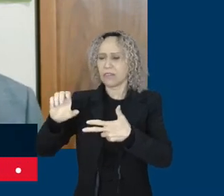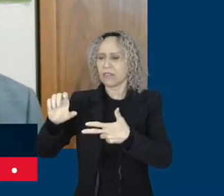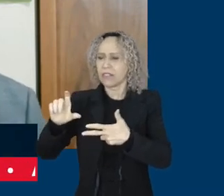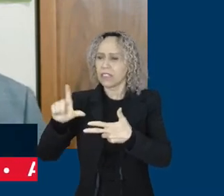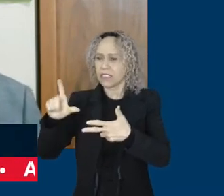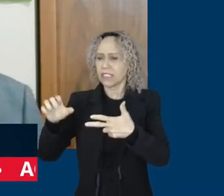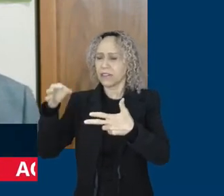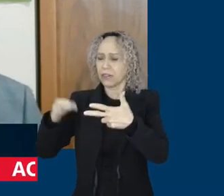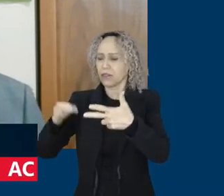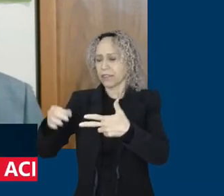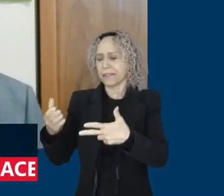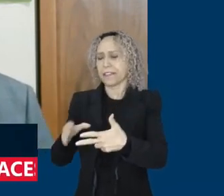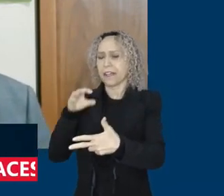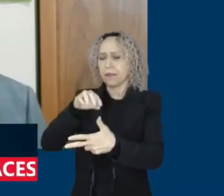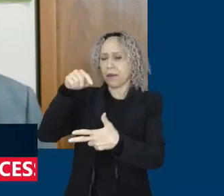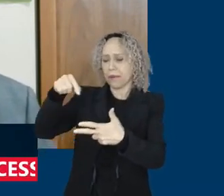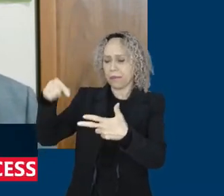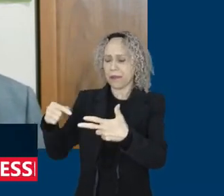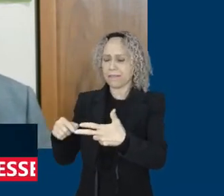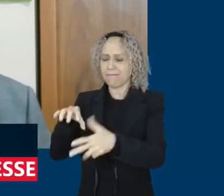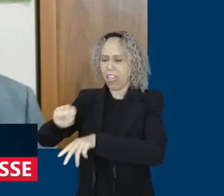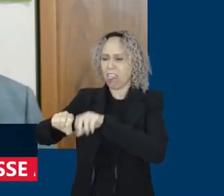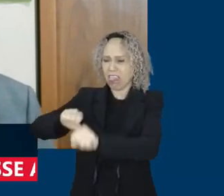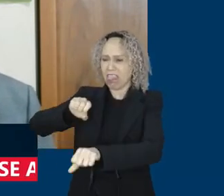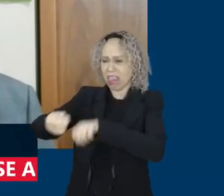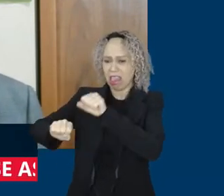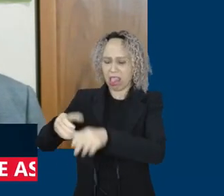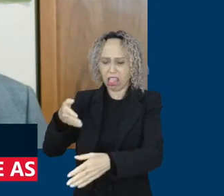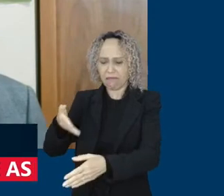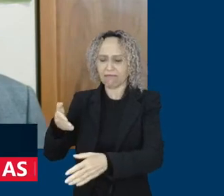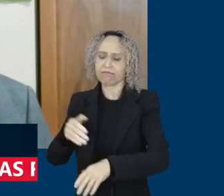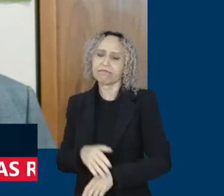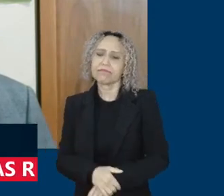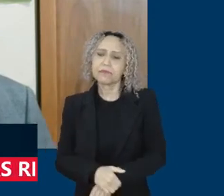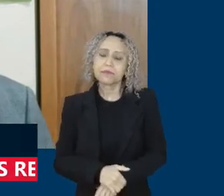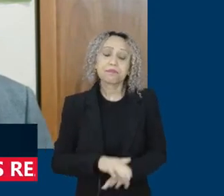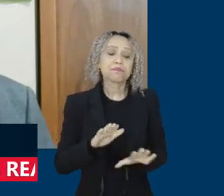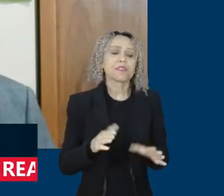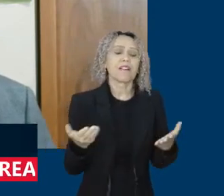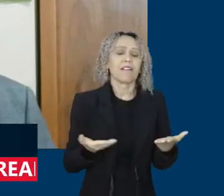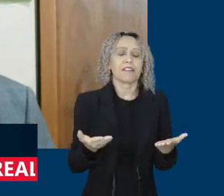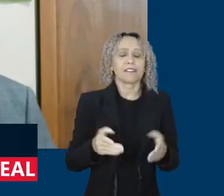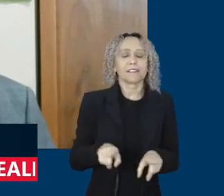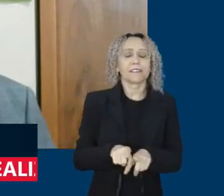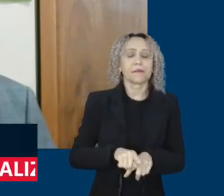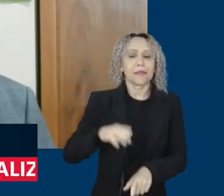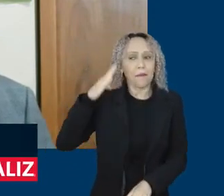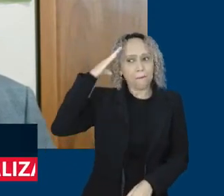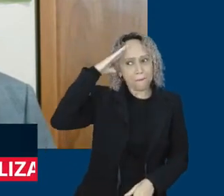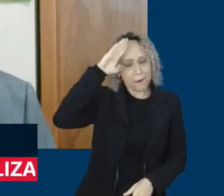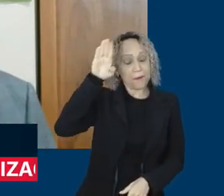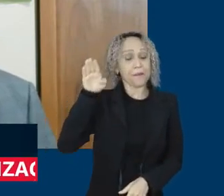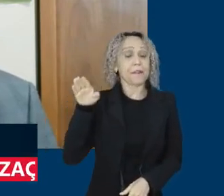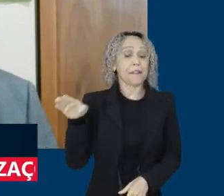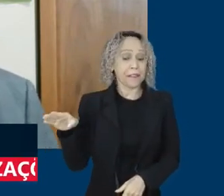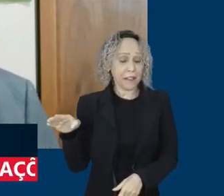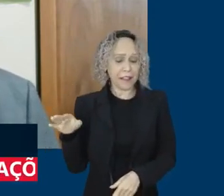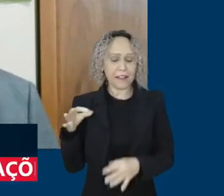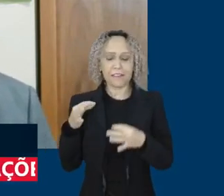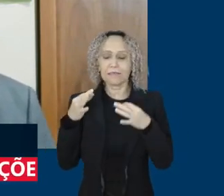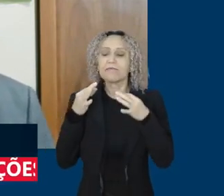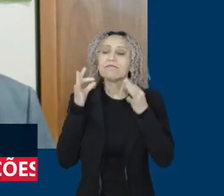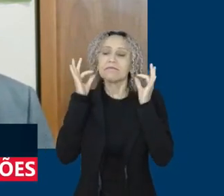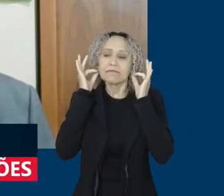foi Jair Bolsonaro, que agora está encrencado também com as joias, que é outra CPI que nós queremos fazer aqui, e hoje